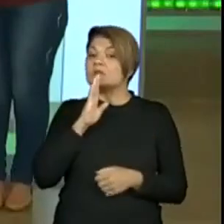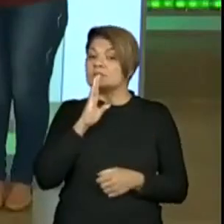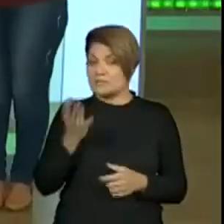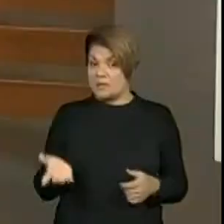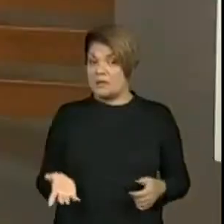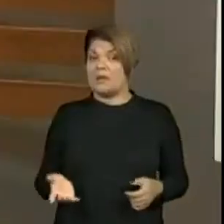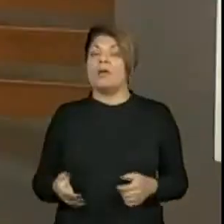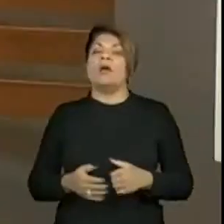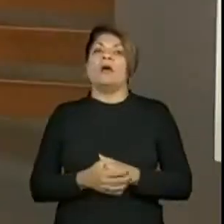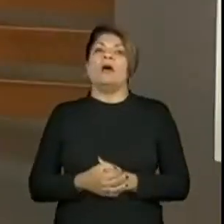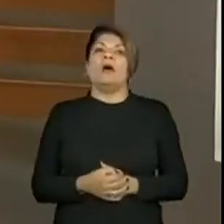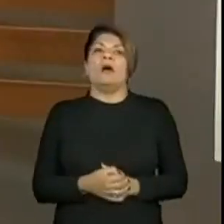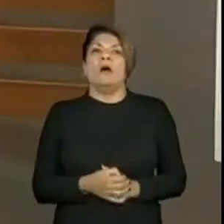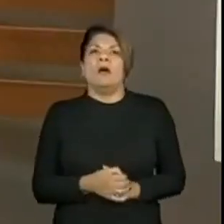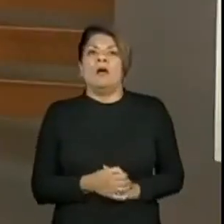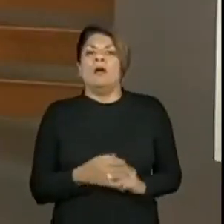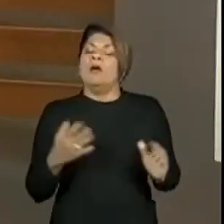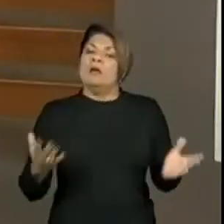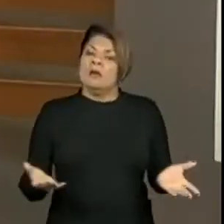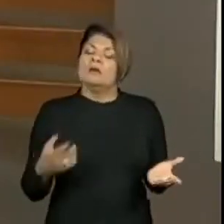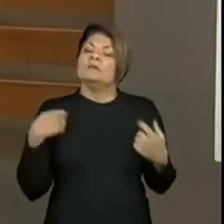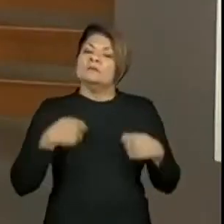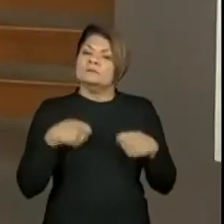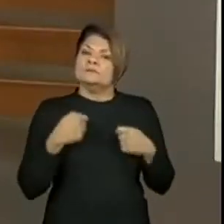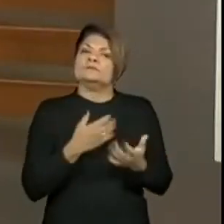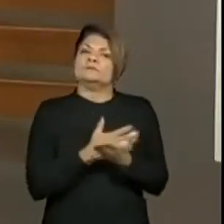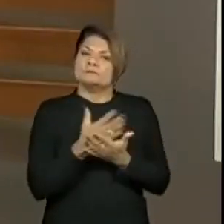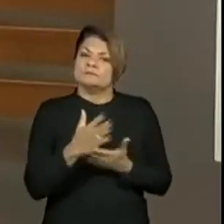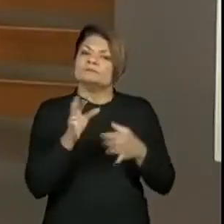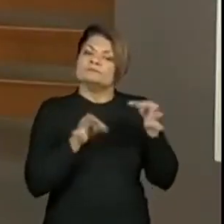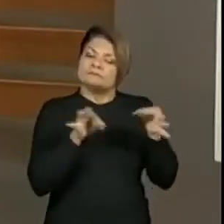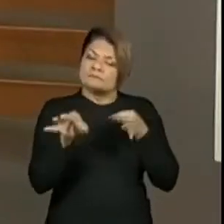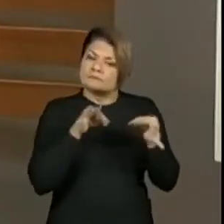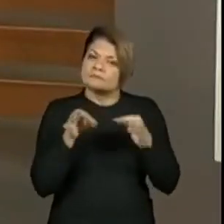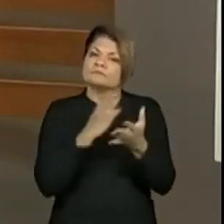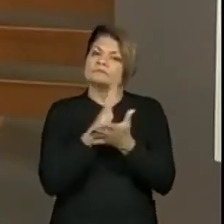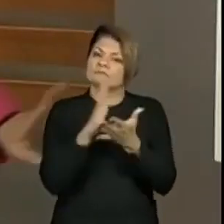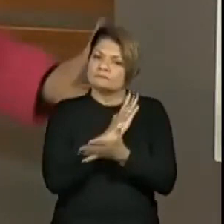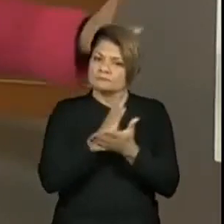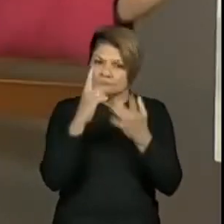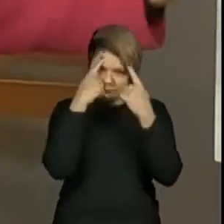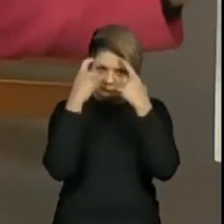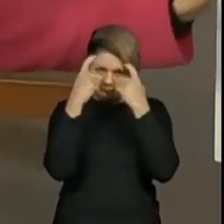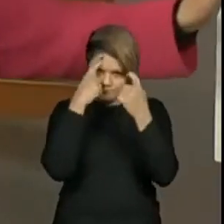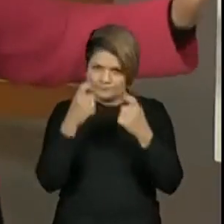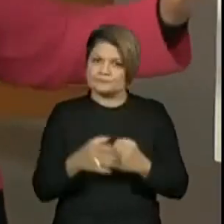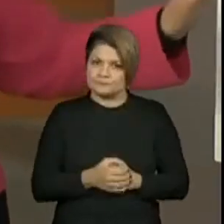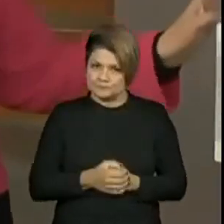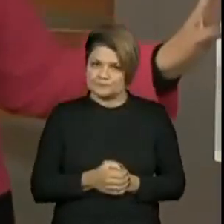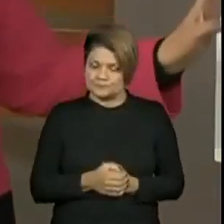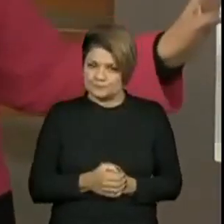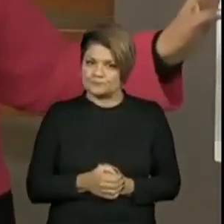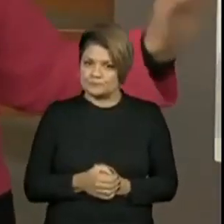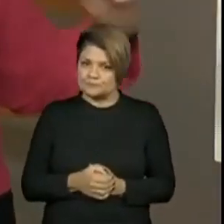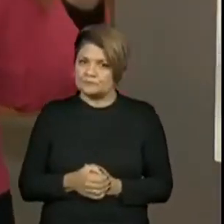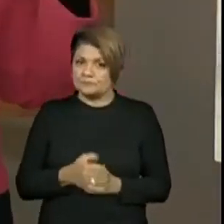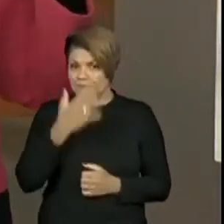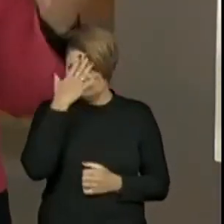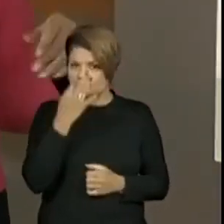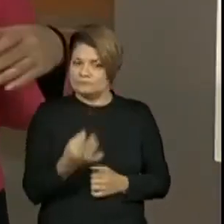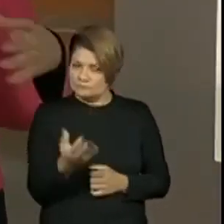pensar na nossa história, a gente já começa a ter que organizar algumas ideias. E esse é um momento importante. Entender a história.